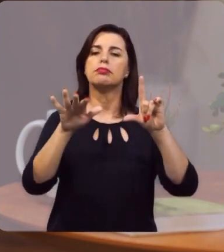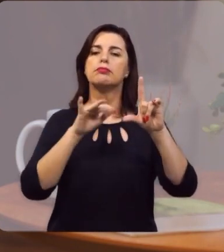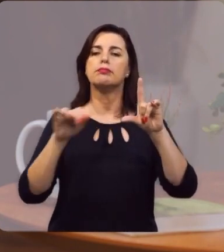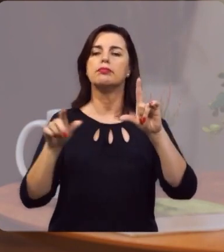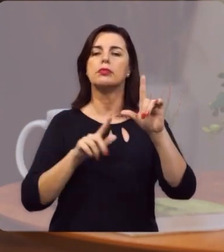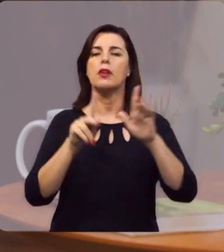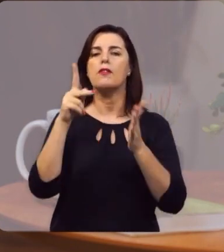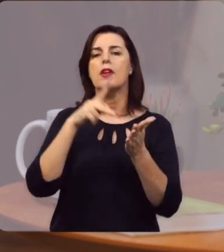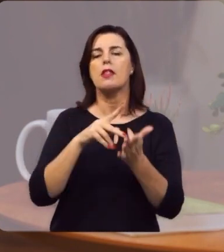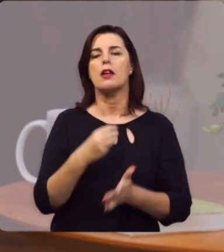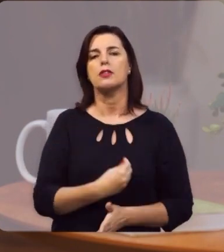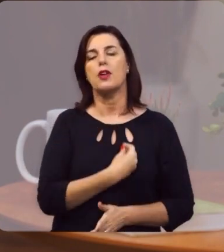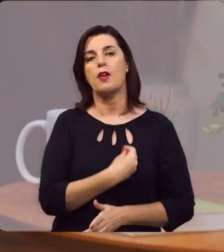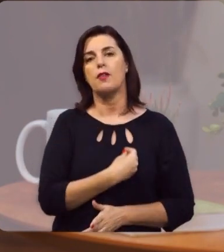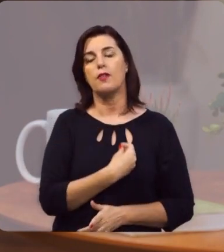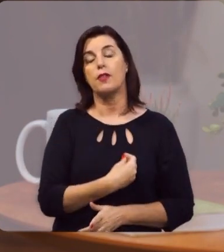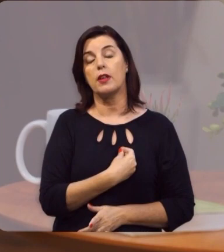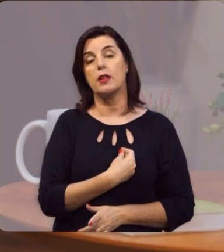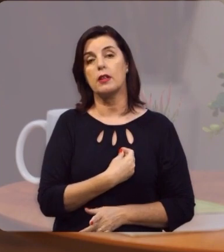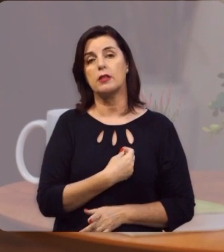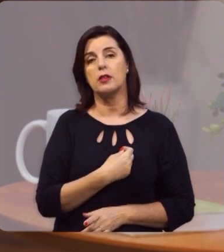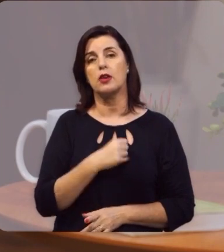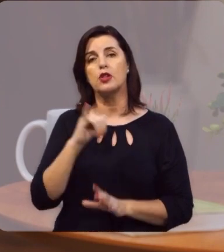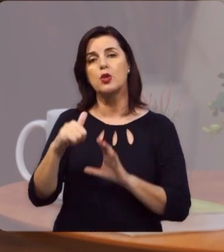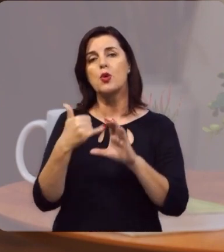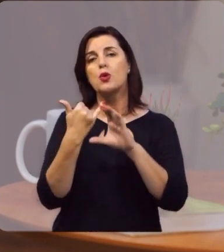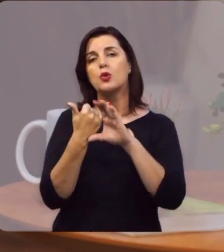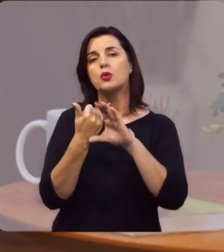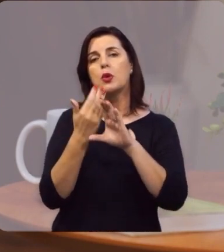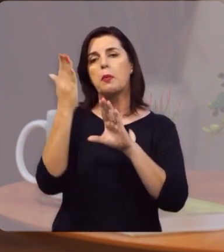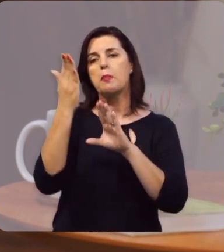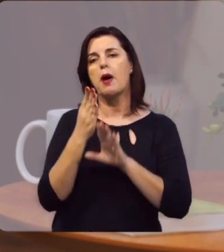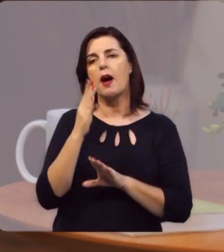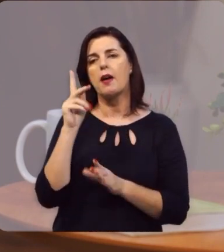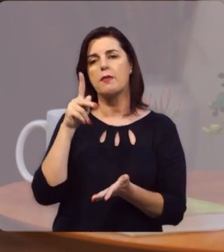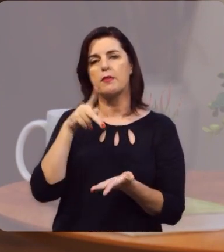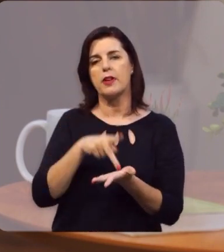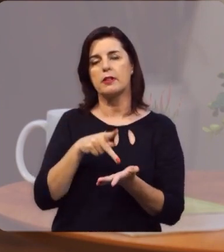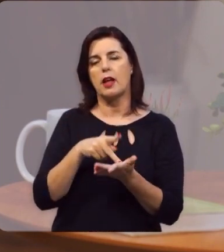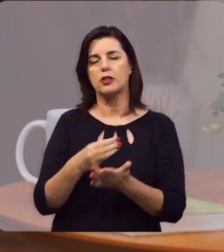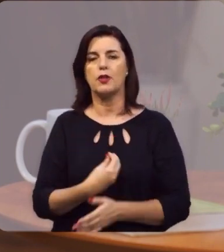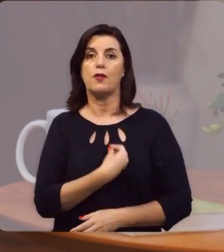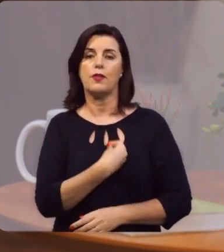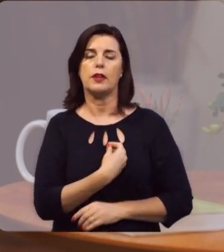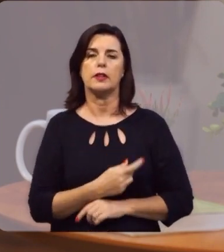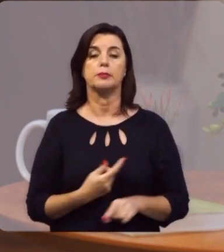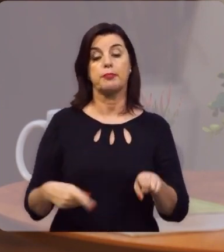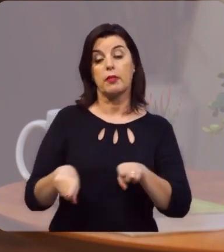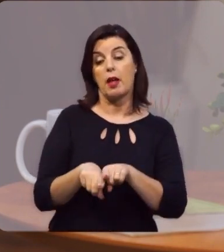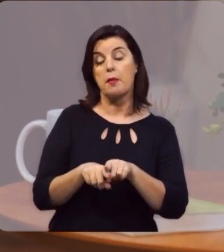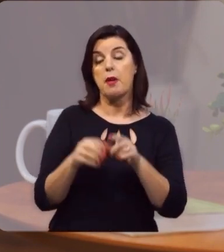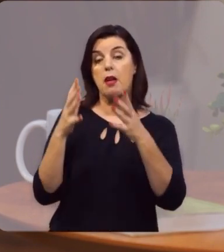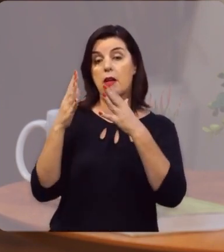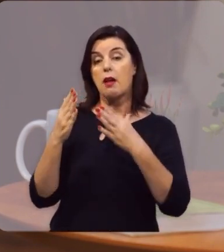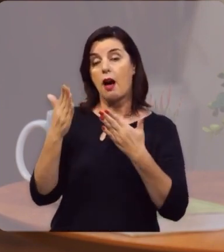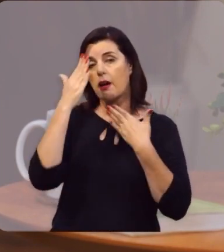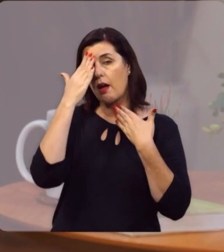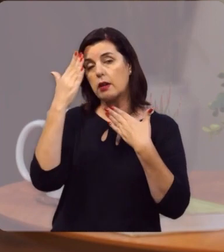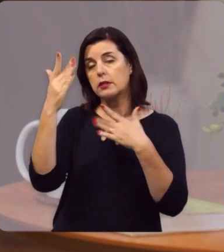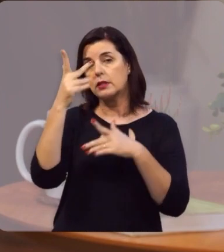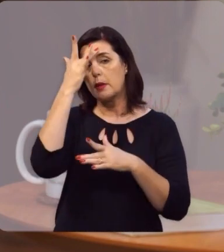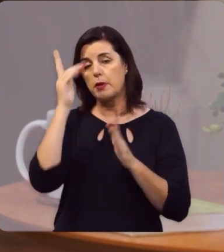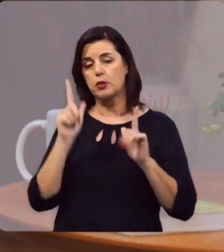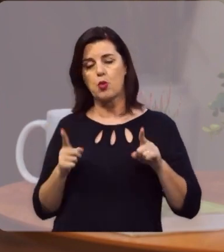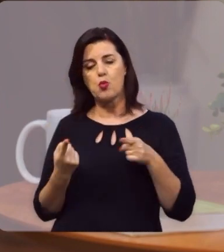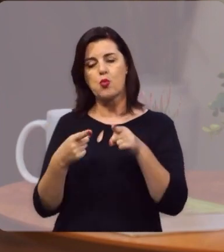canal do Verdade e Vida, youtube.com.br Programa Verdade e Vida. Quero aproveitar também para agradecer aos nossos